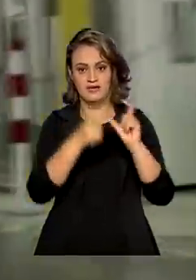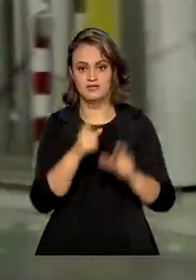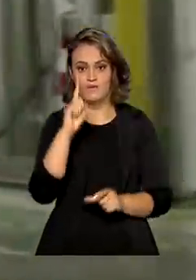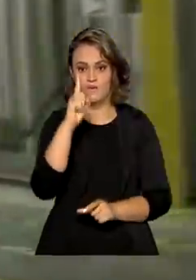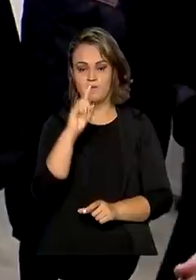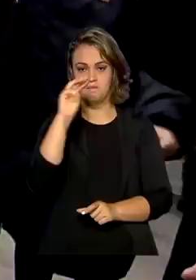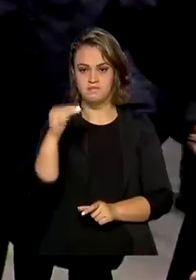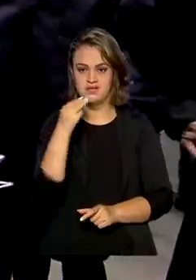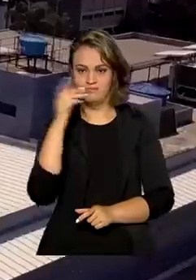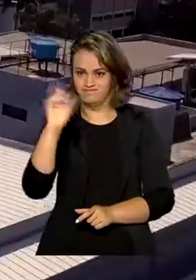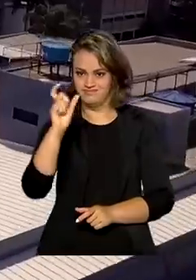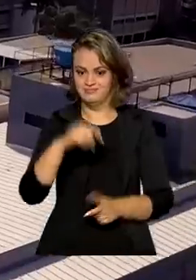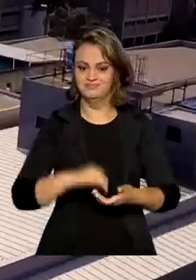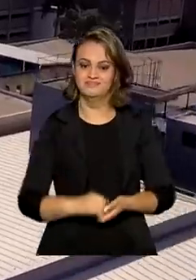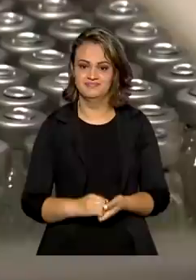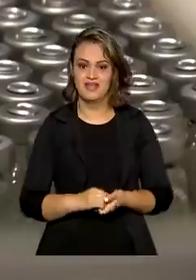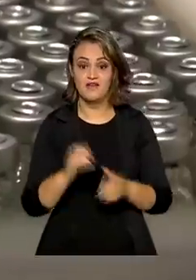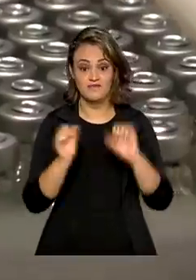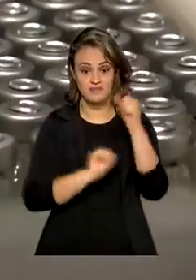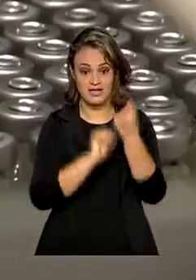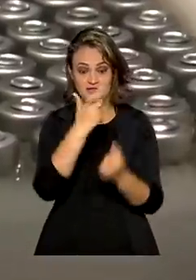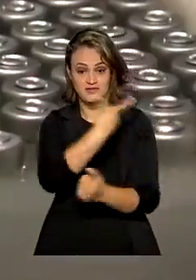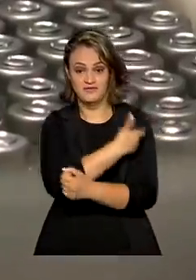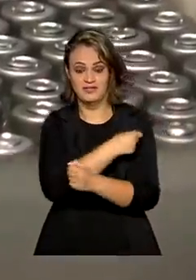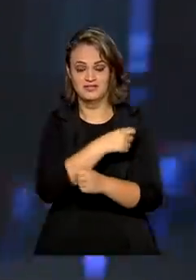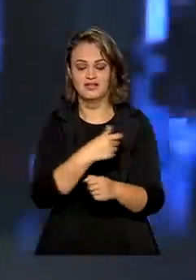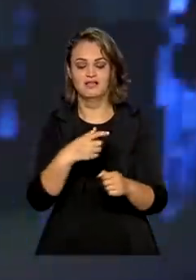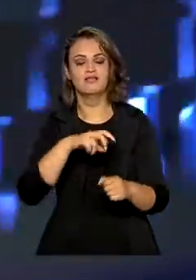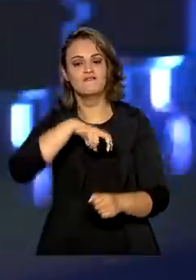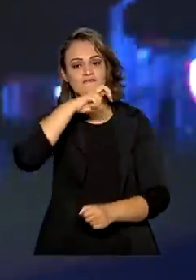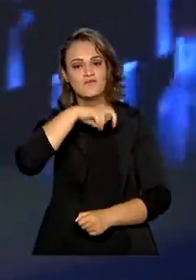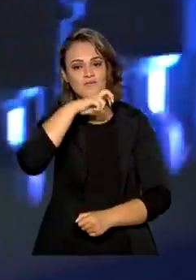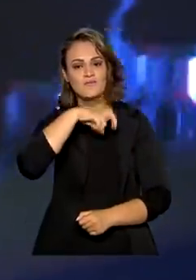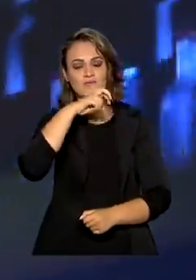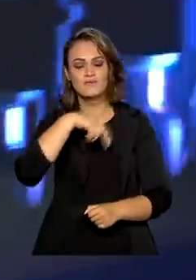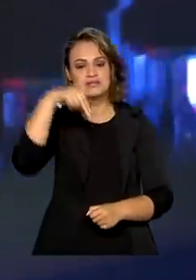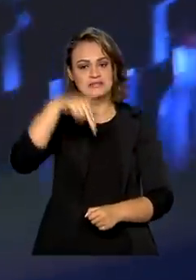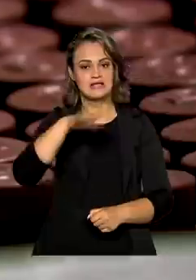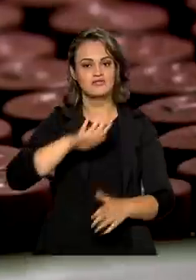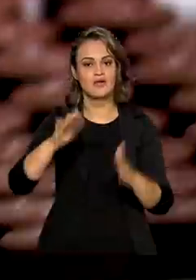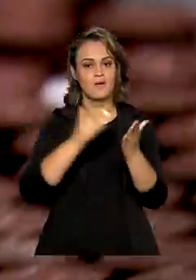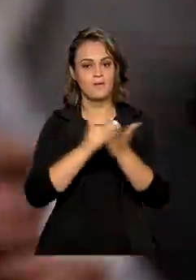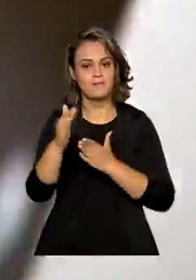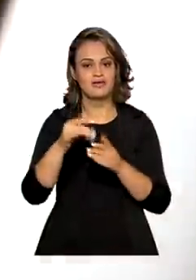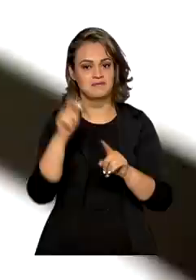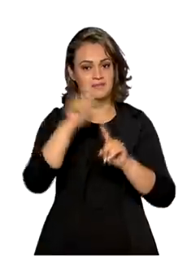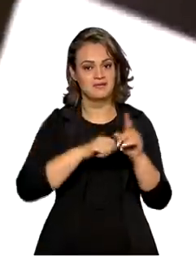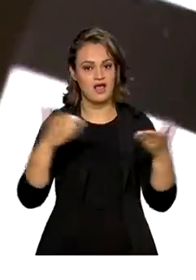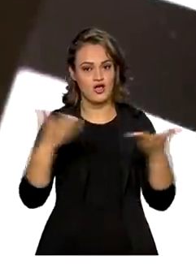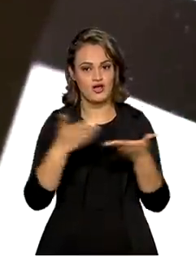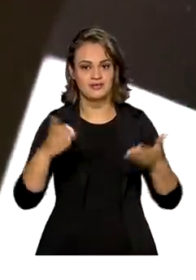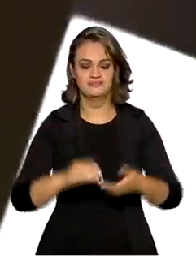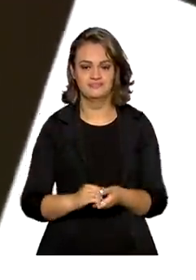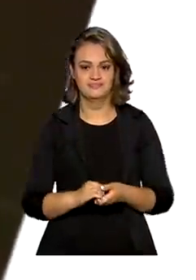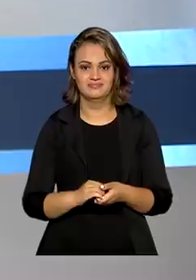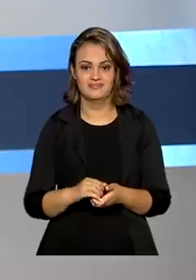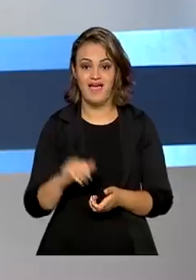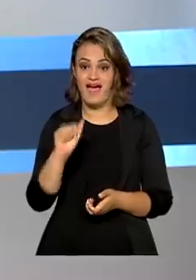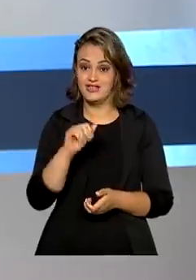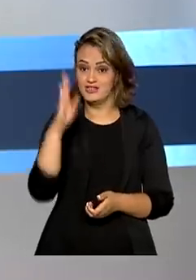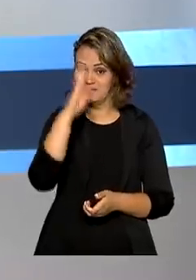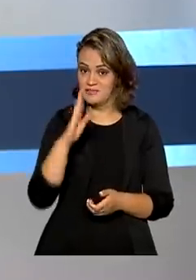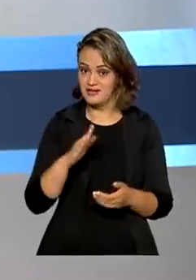milhão de doses. Fabricação de vacina da Fiocruz totalmente nacional começa este mês. E a